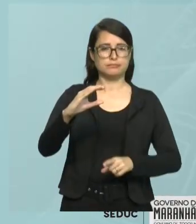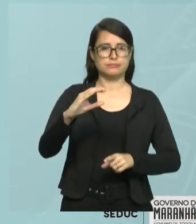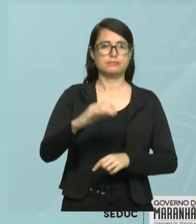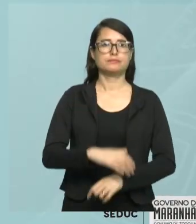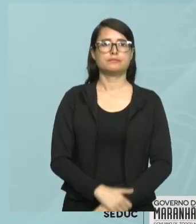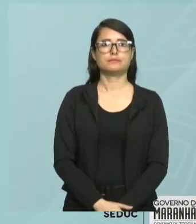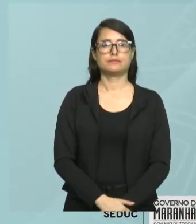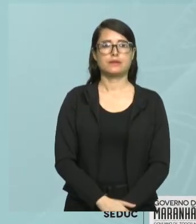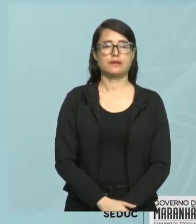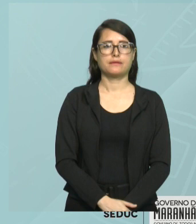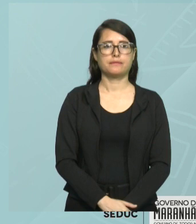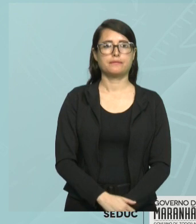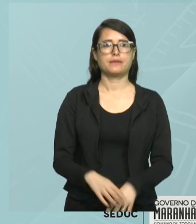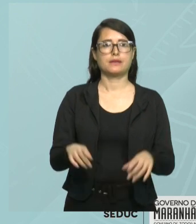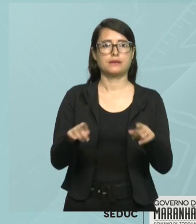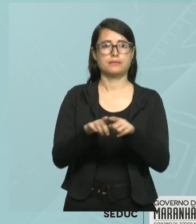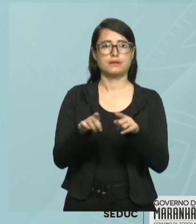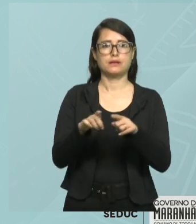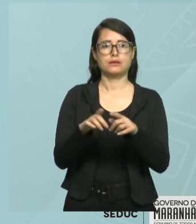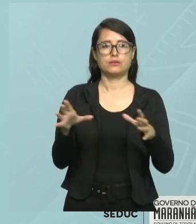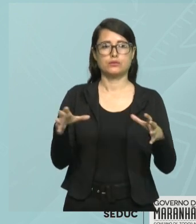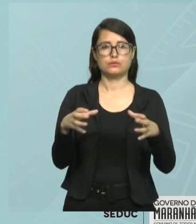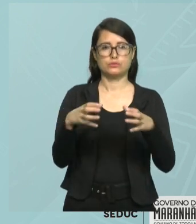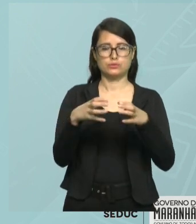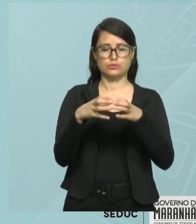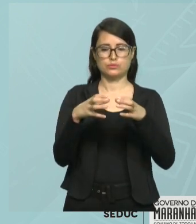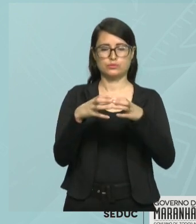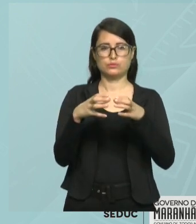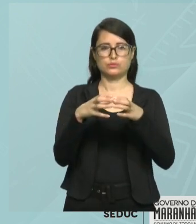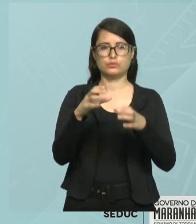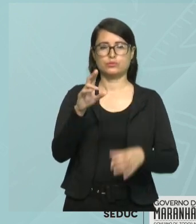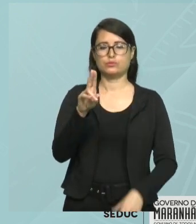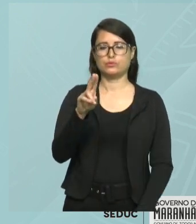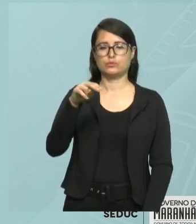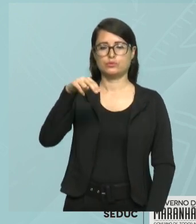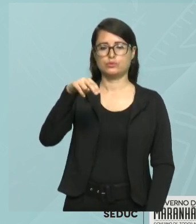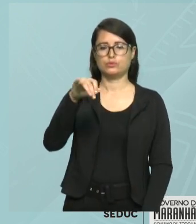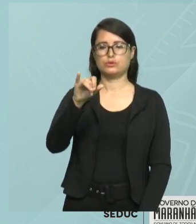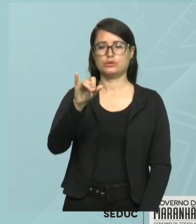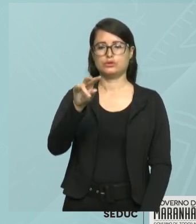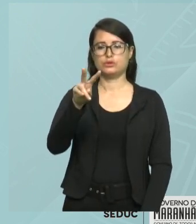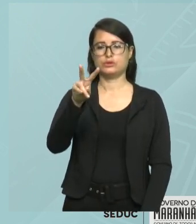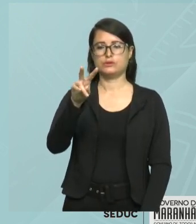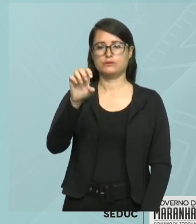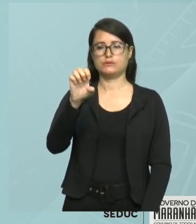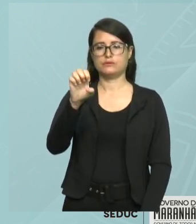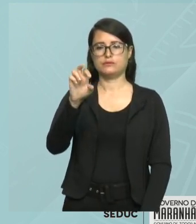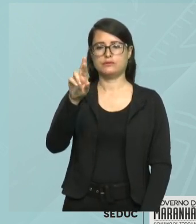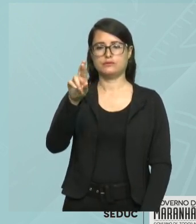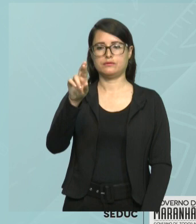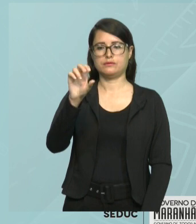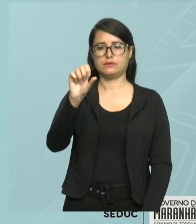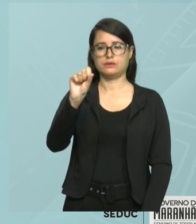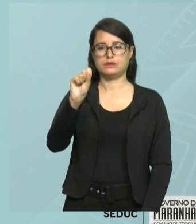Conjunto universo. Turma, olha só. Quando a gente fala de universo, a gente pensa logo em uma totalidade, aquilo que é maior,